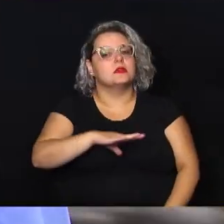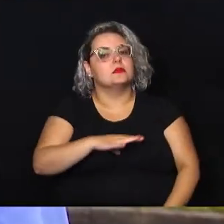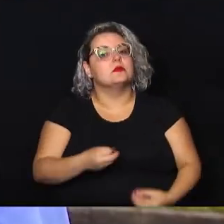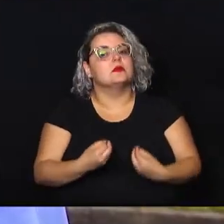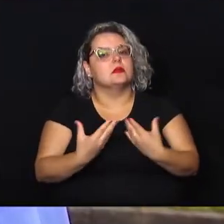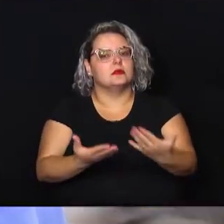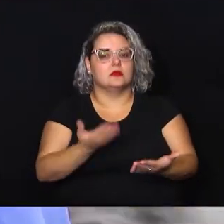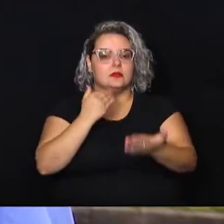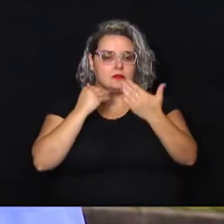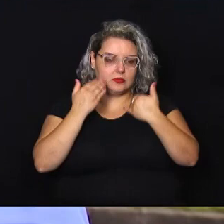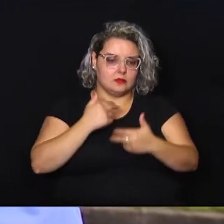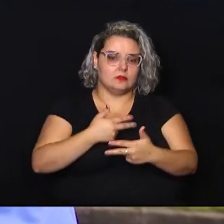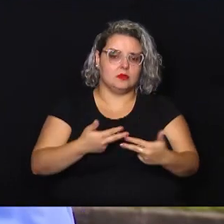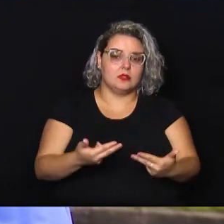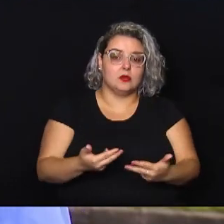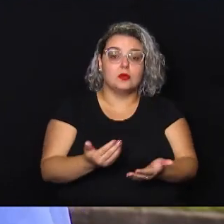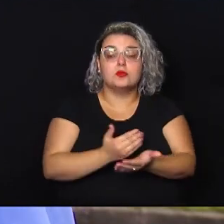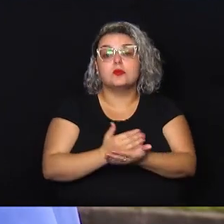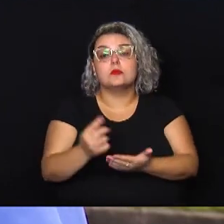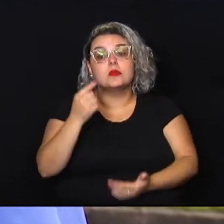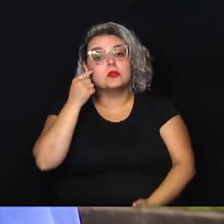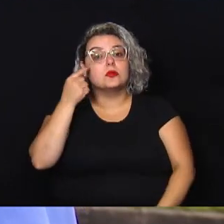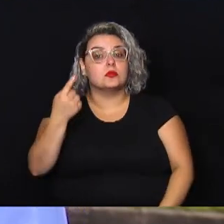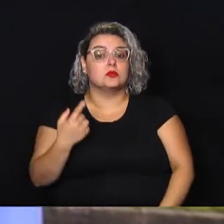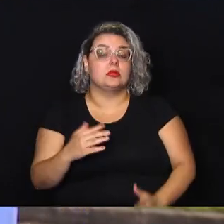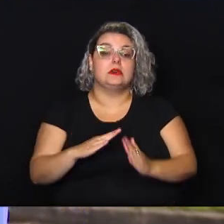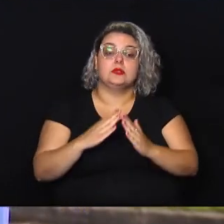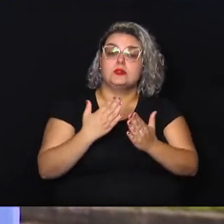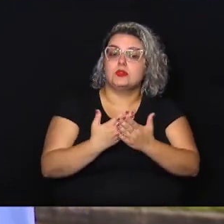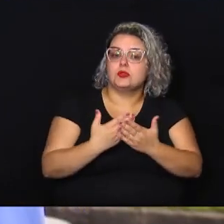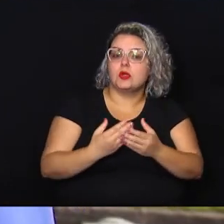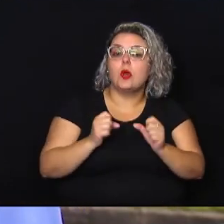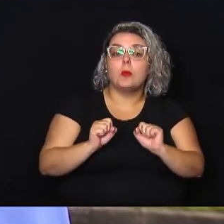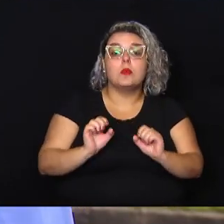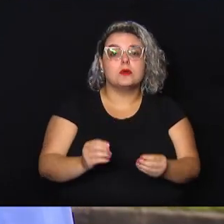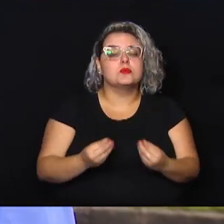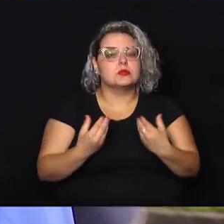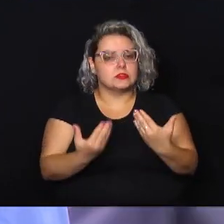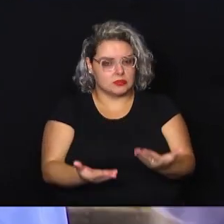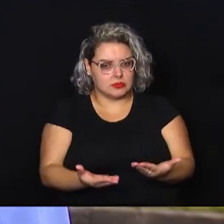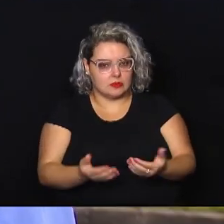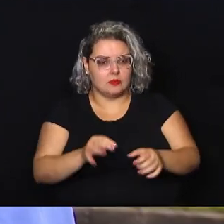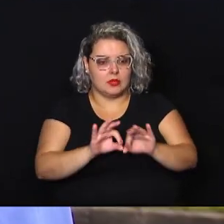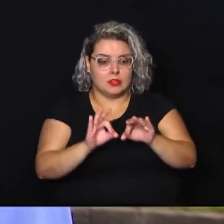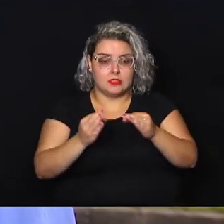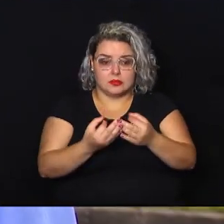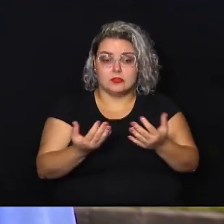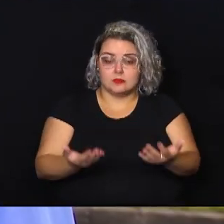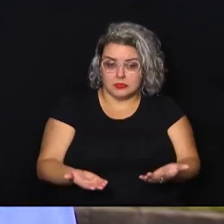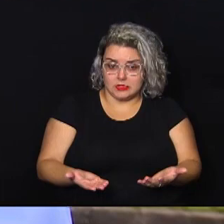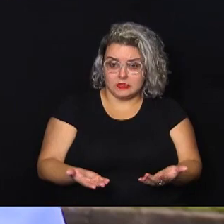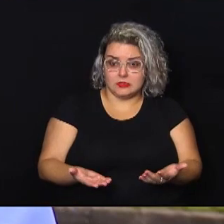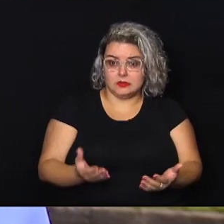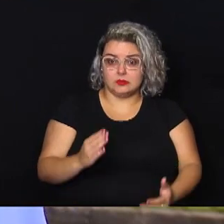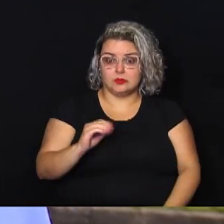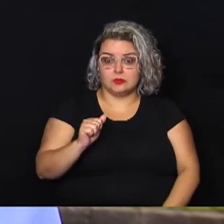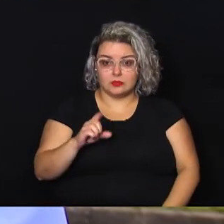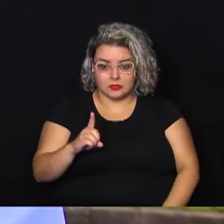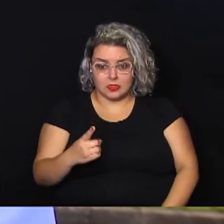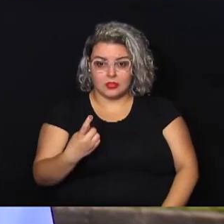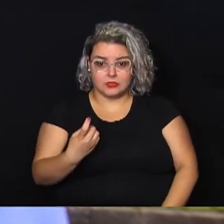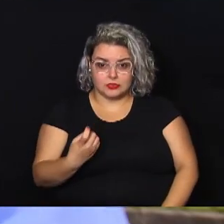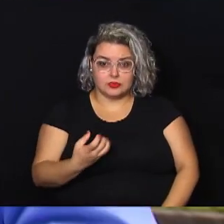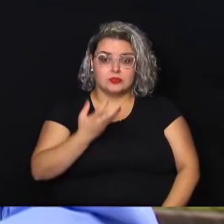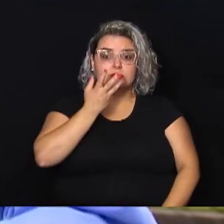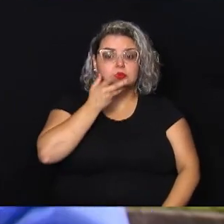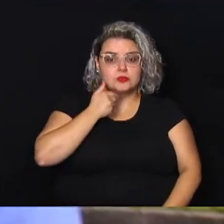Inicialmente, a ideia é que a escola possa oferecer para aquelas famílias que estão no Cade Único, aquelas crianças